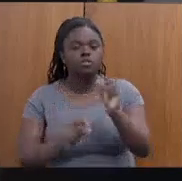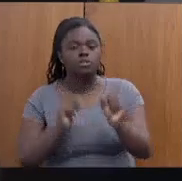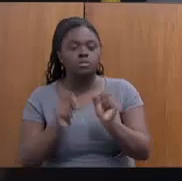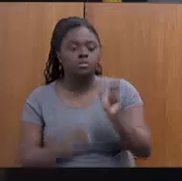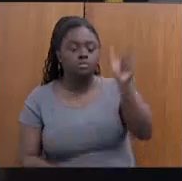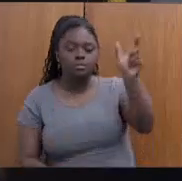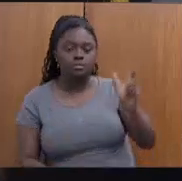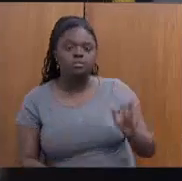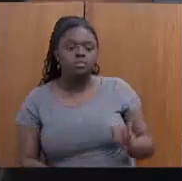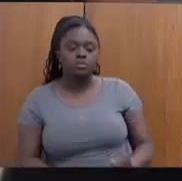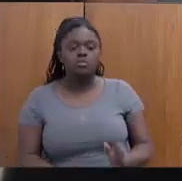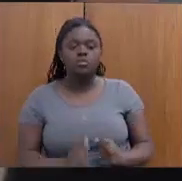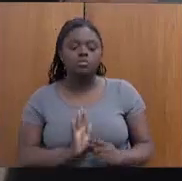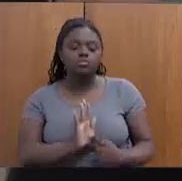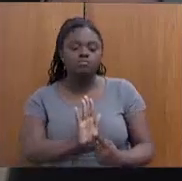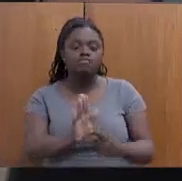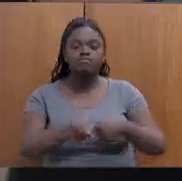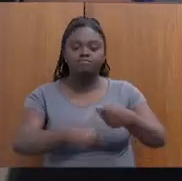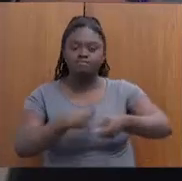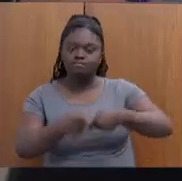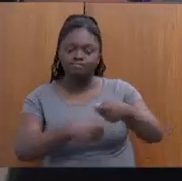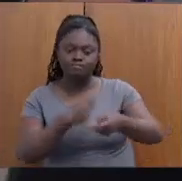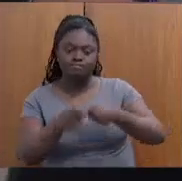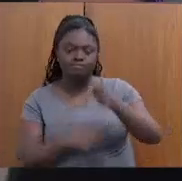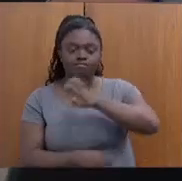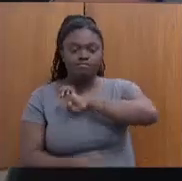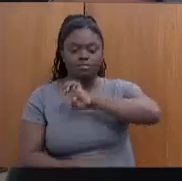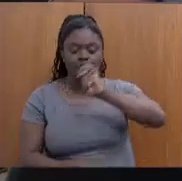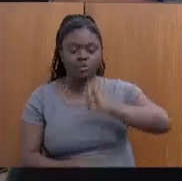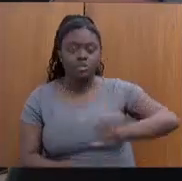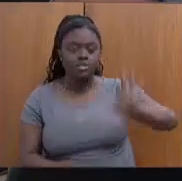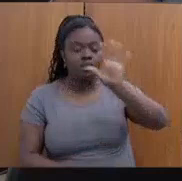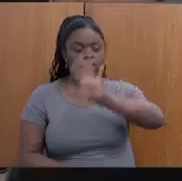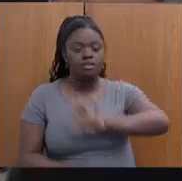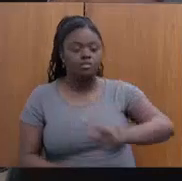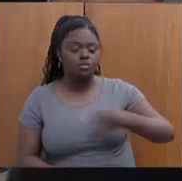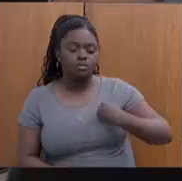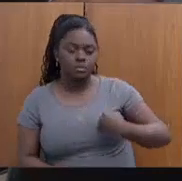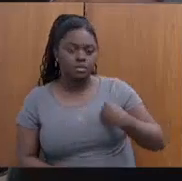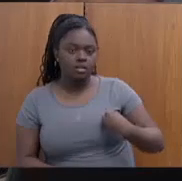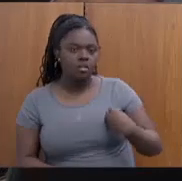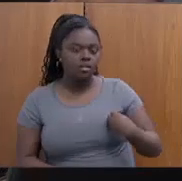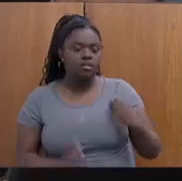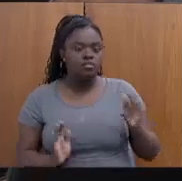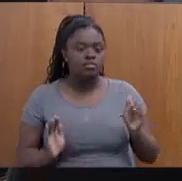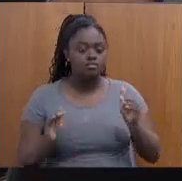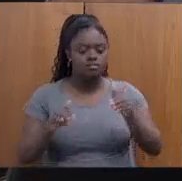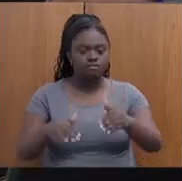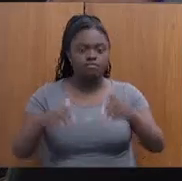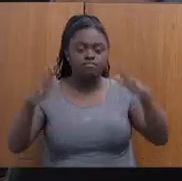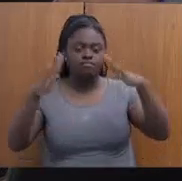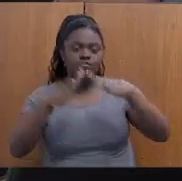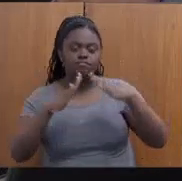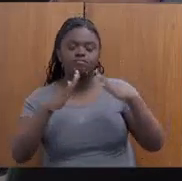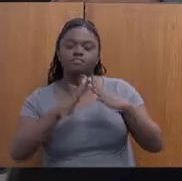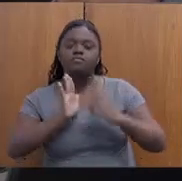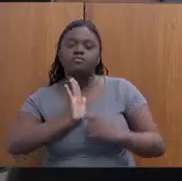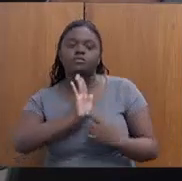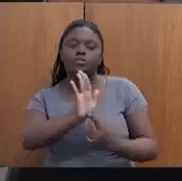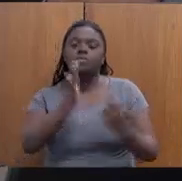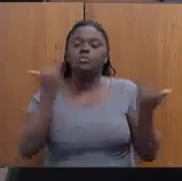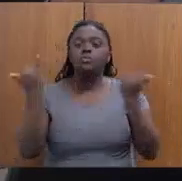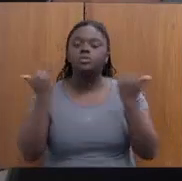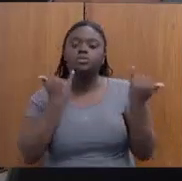órgãos e entidades da administração pública estadual comparece à comissão dessa Casa para prestar informações